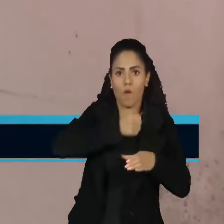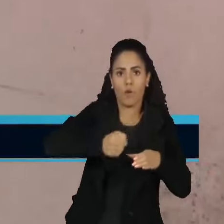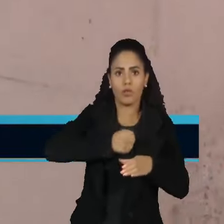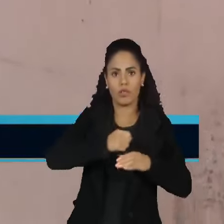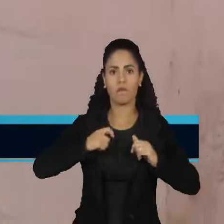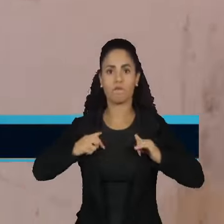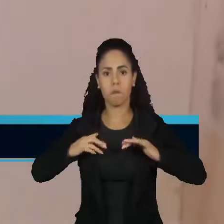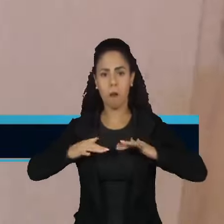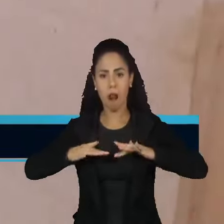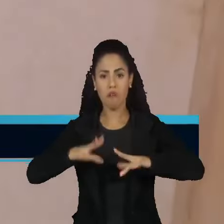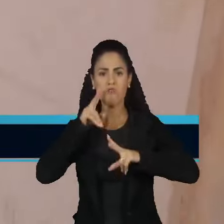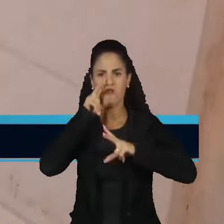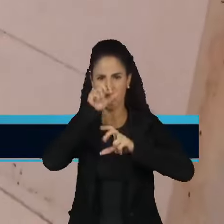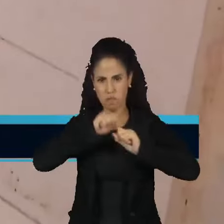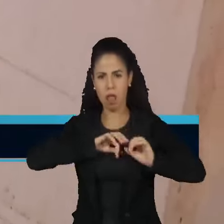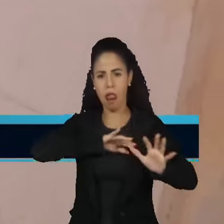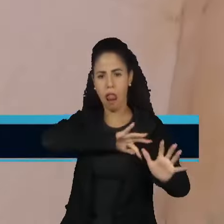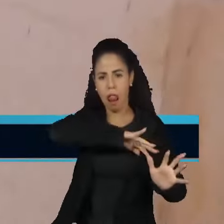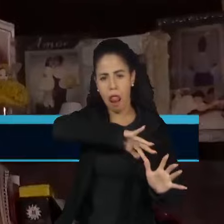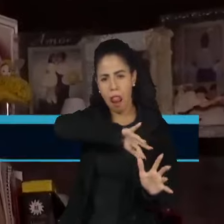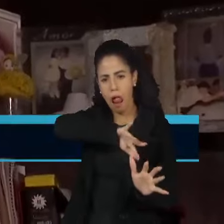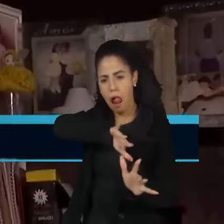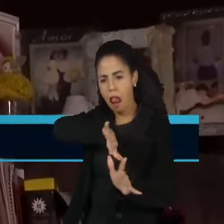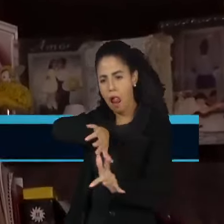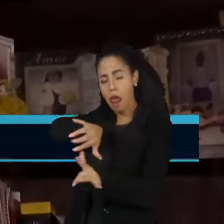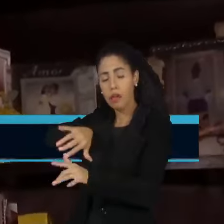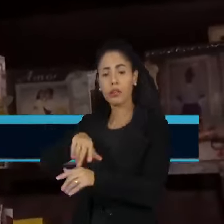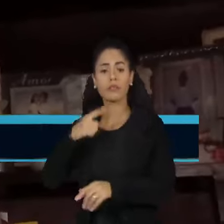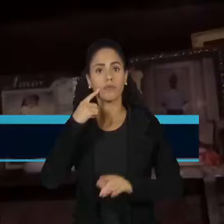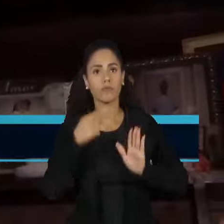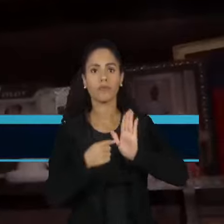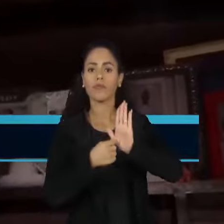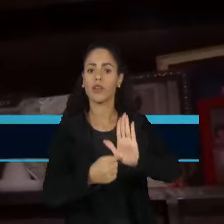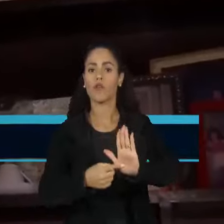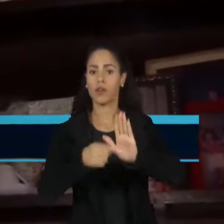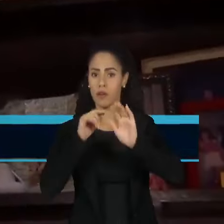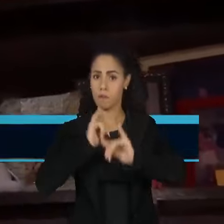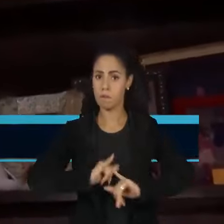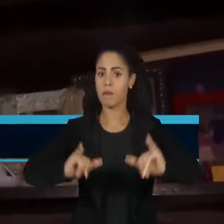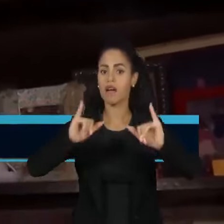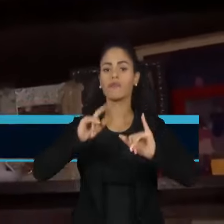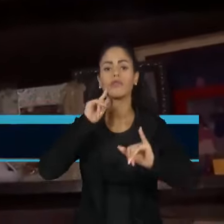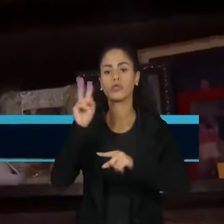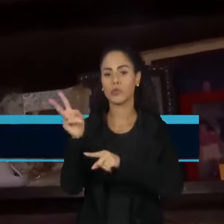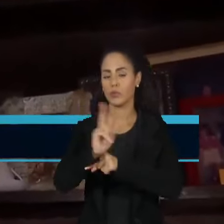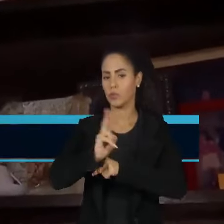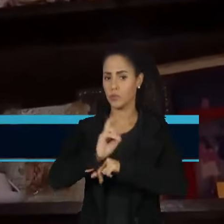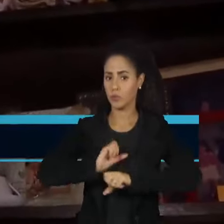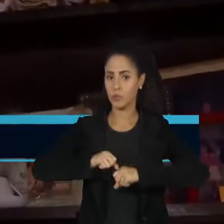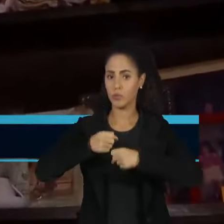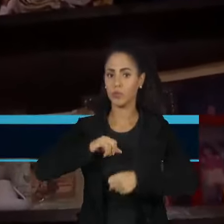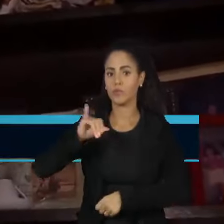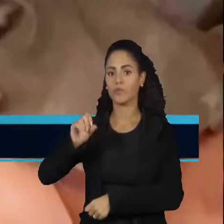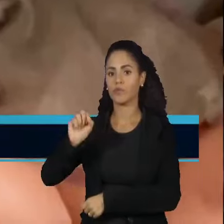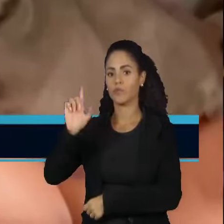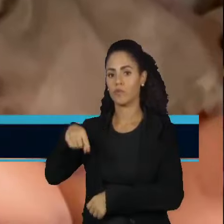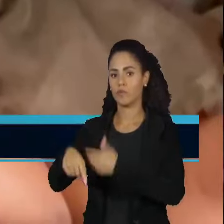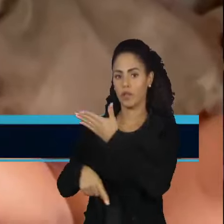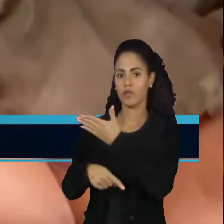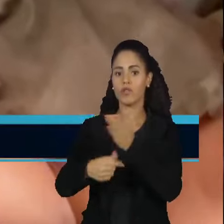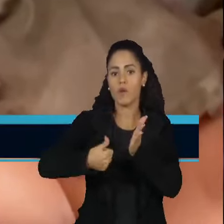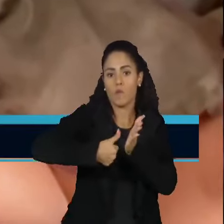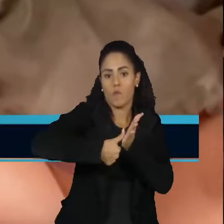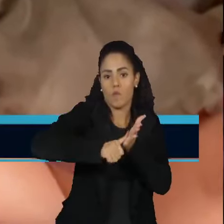a pia e o armário. Ouvindo o aviso da Defesa Civil, seu José guardou os documentos,